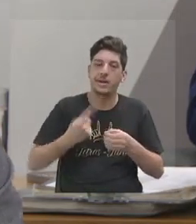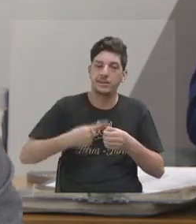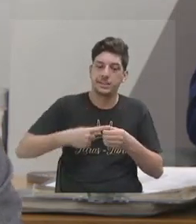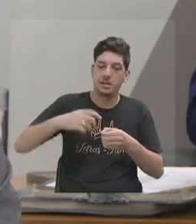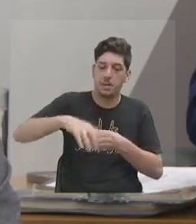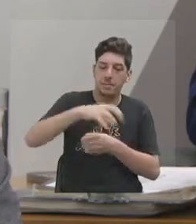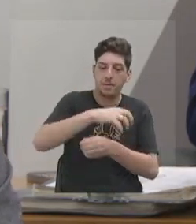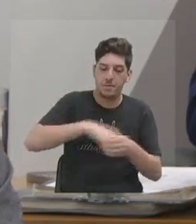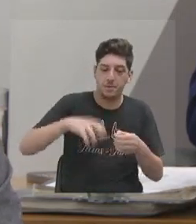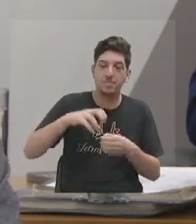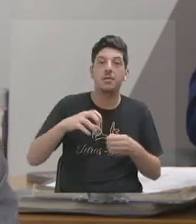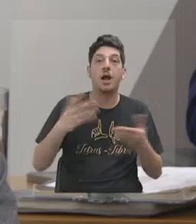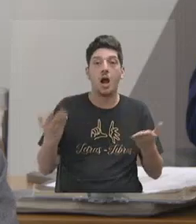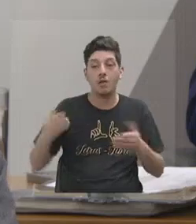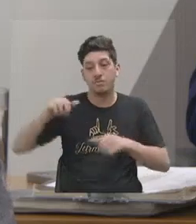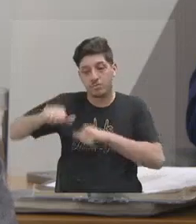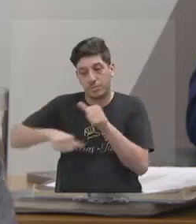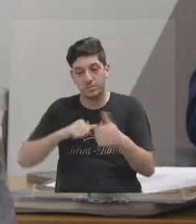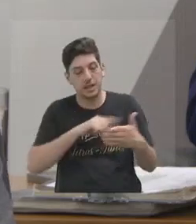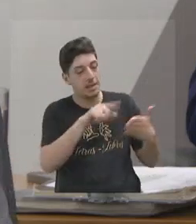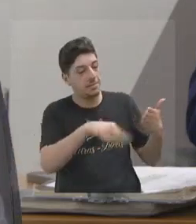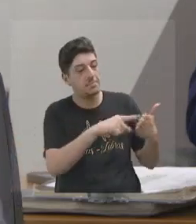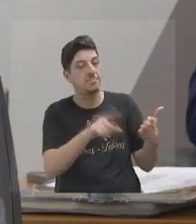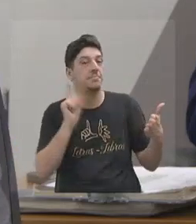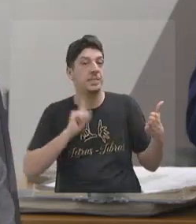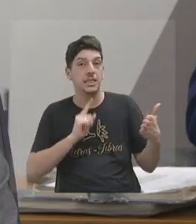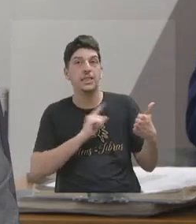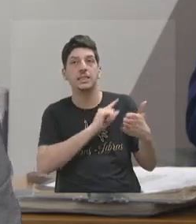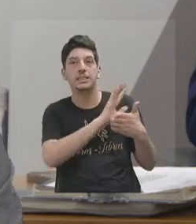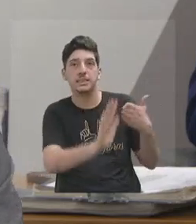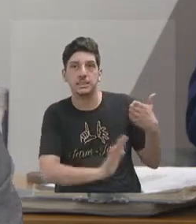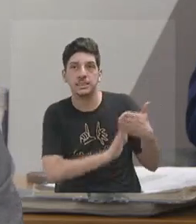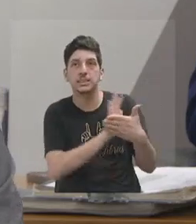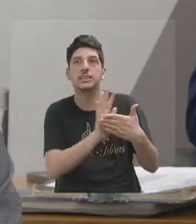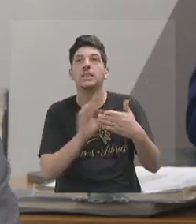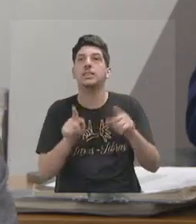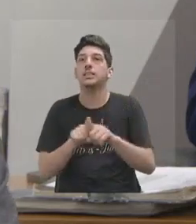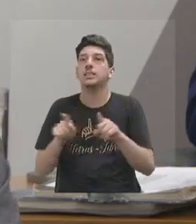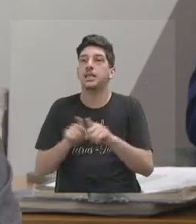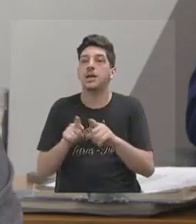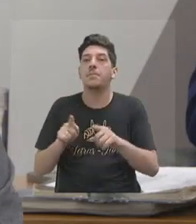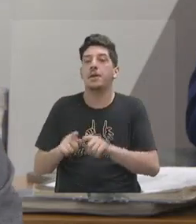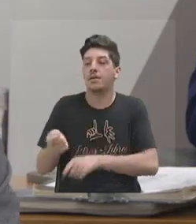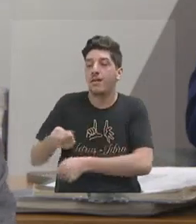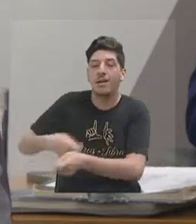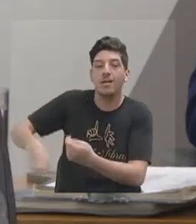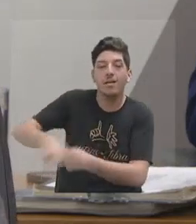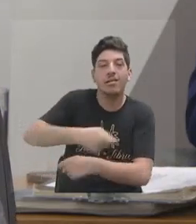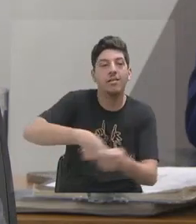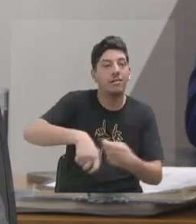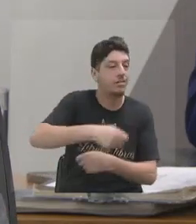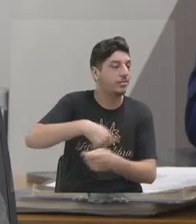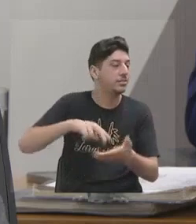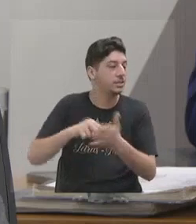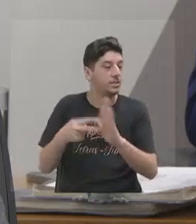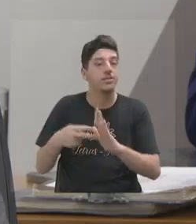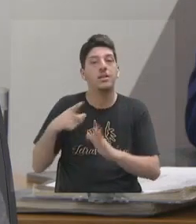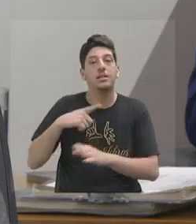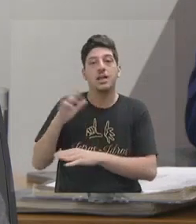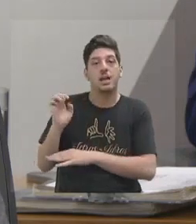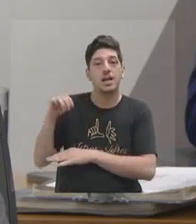também o mercado do interior, do varejo do interior, por exemplo, isso significa chegar com a EMC lá.